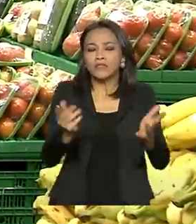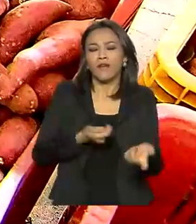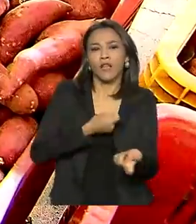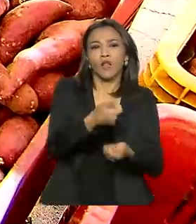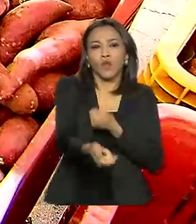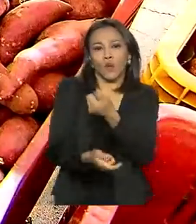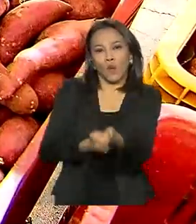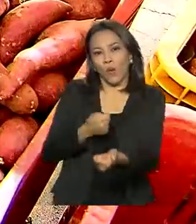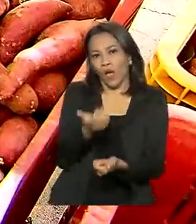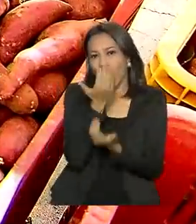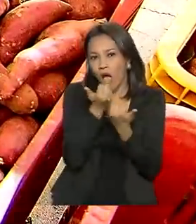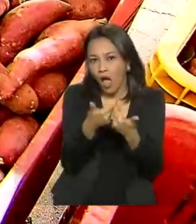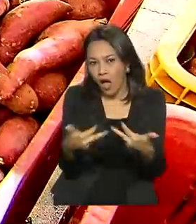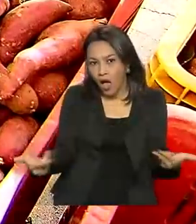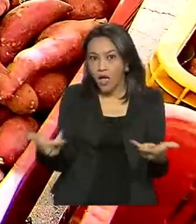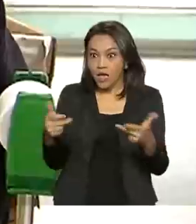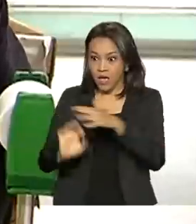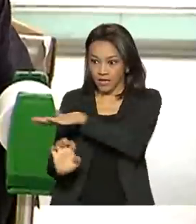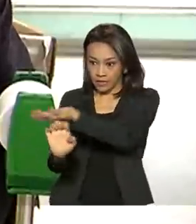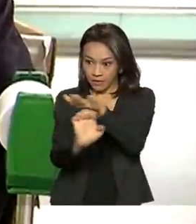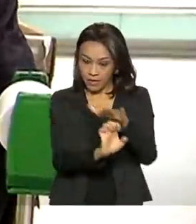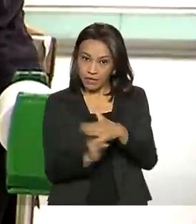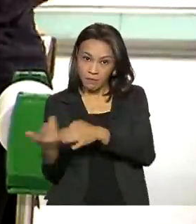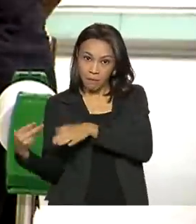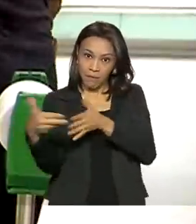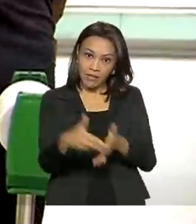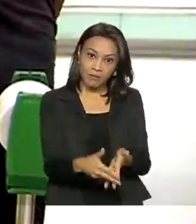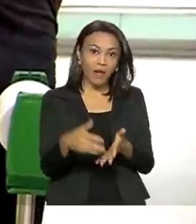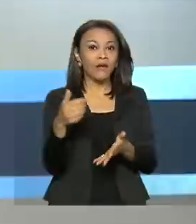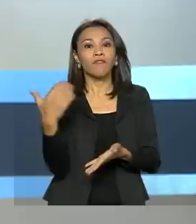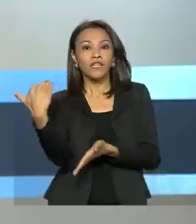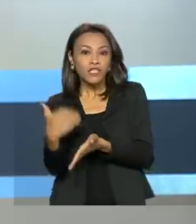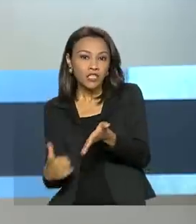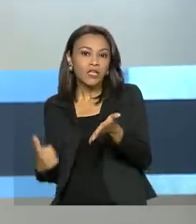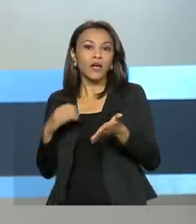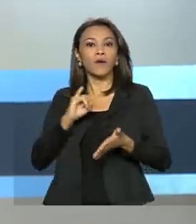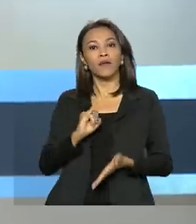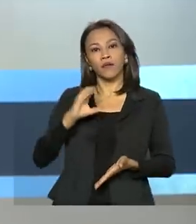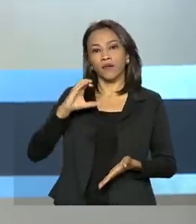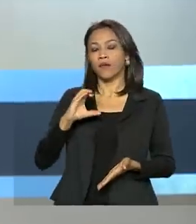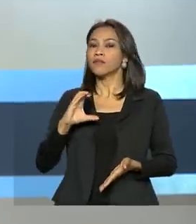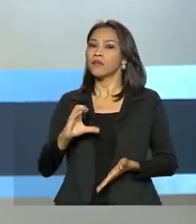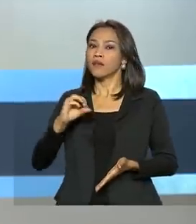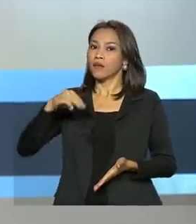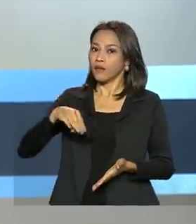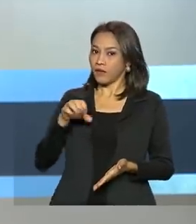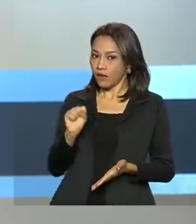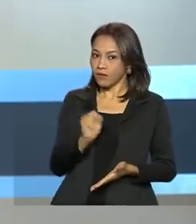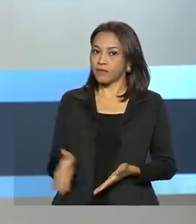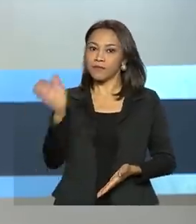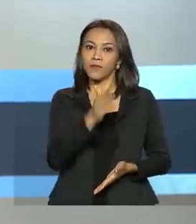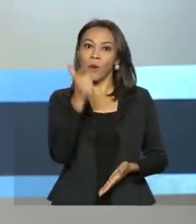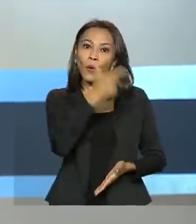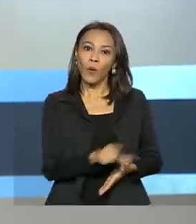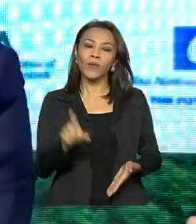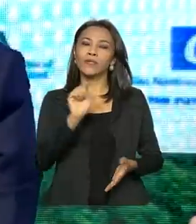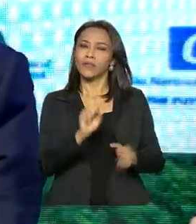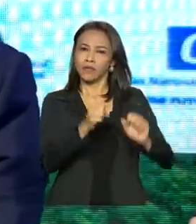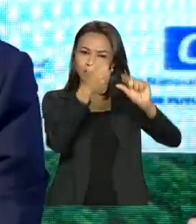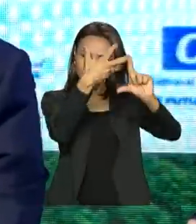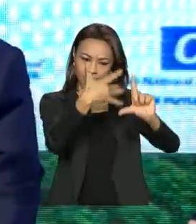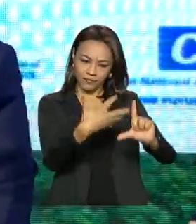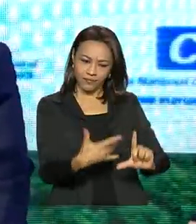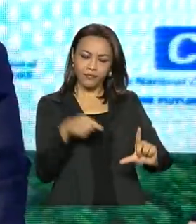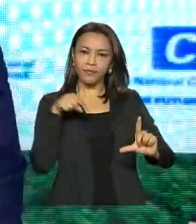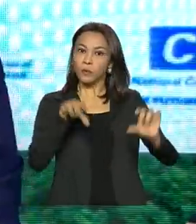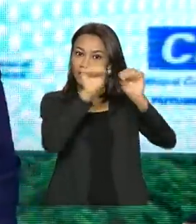alimentos. Empresas que participarem terão isenção de ICMS. Plataforma digital Floresta+, sistema